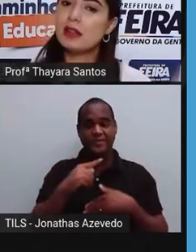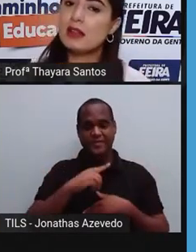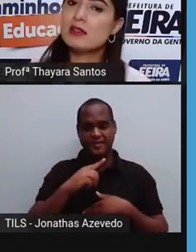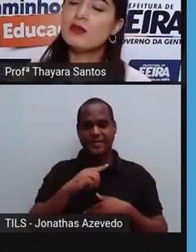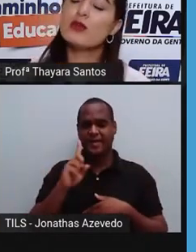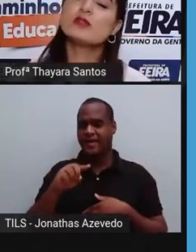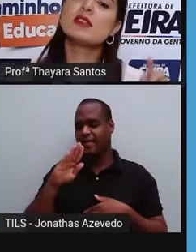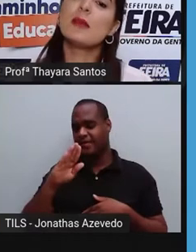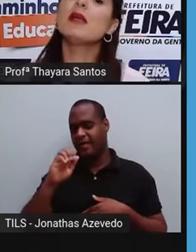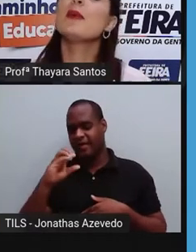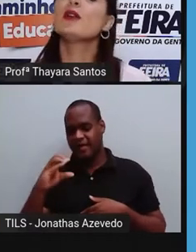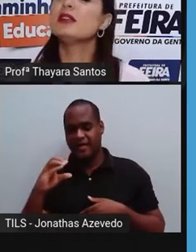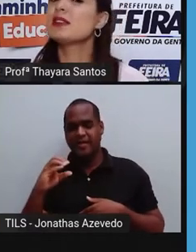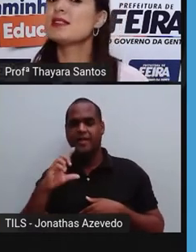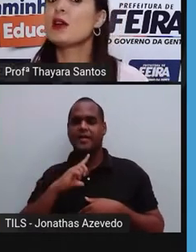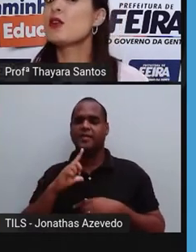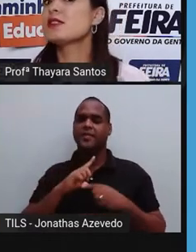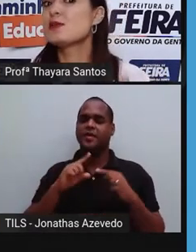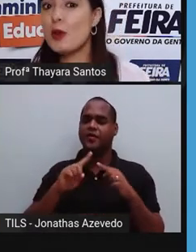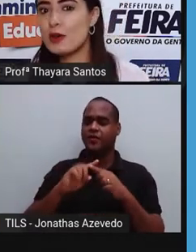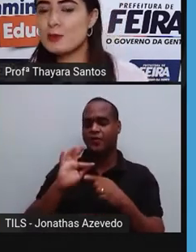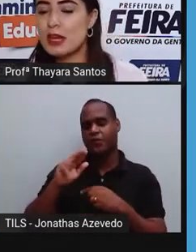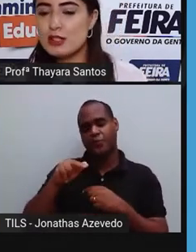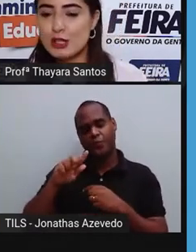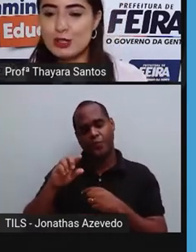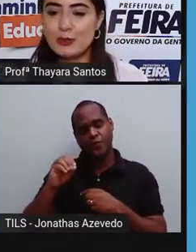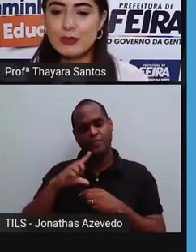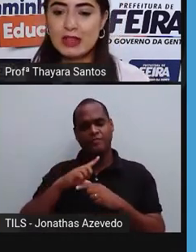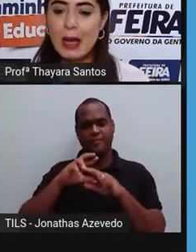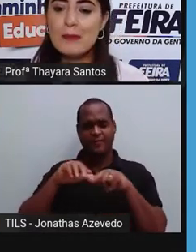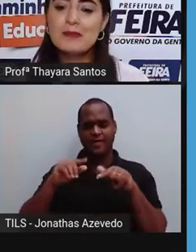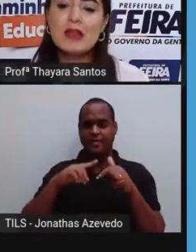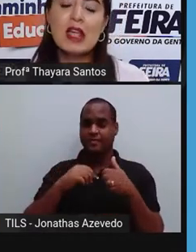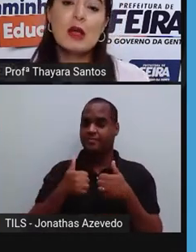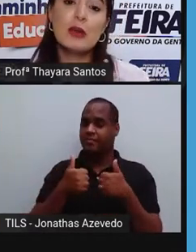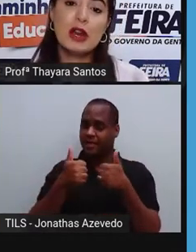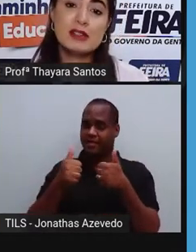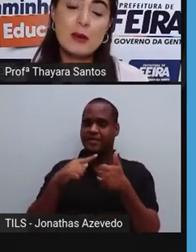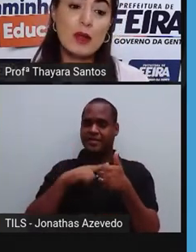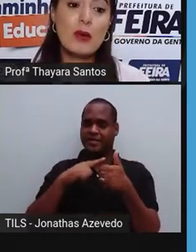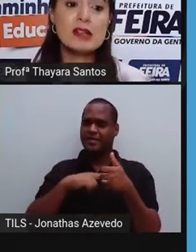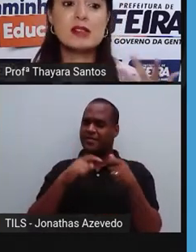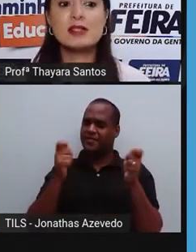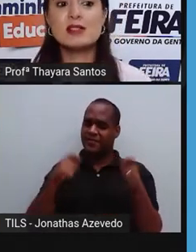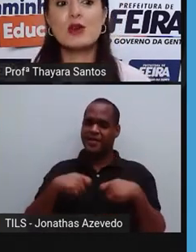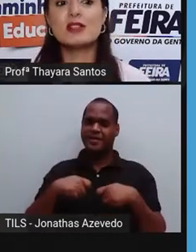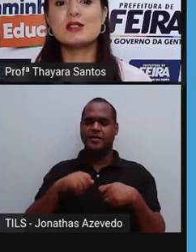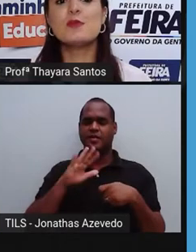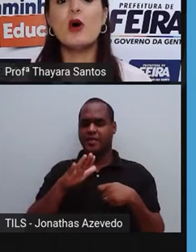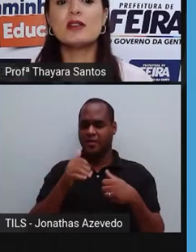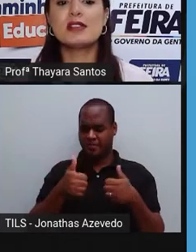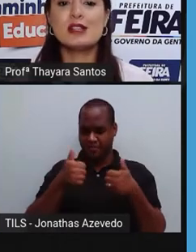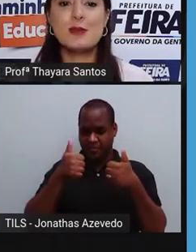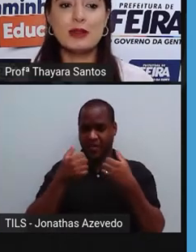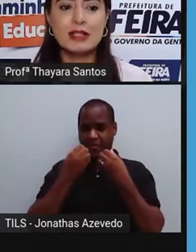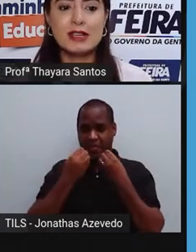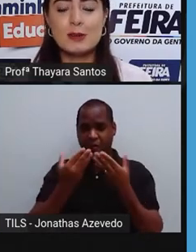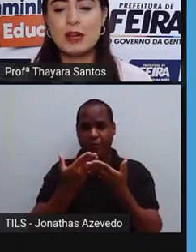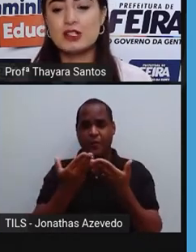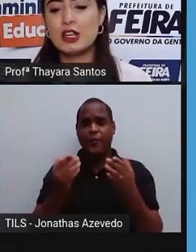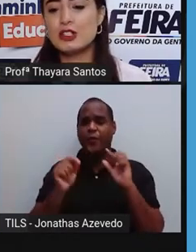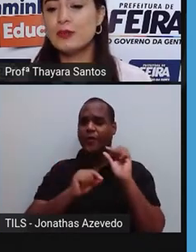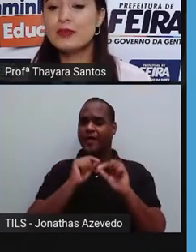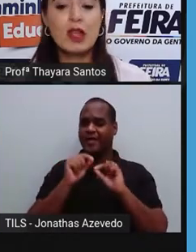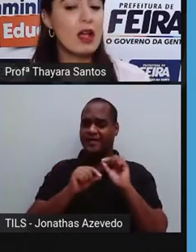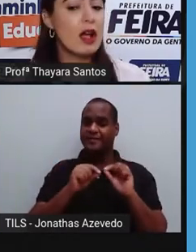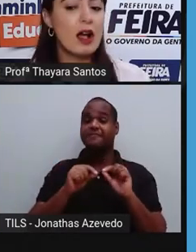bactérias e fungos também podem trazer coisas boas para a gente, tá? Por exemplo, e quais são essas coisas boas que eles podem trazer